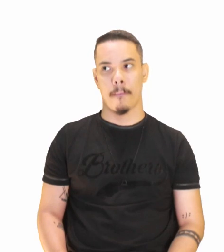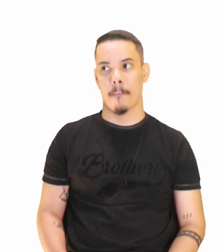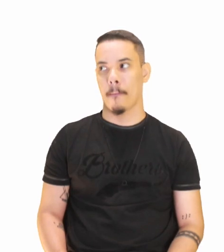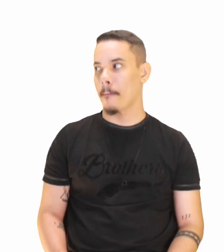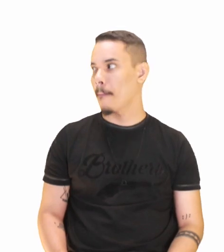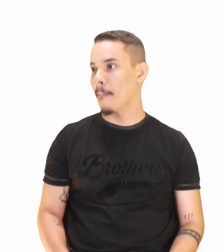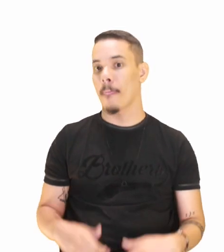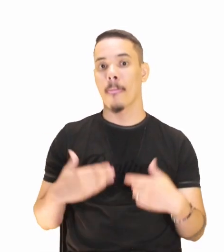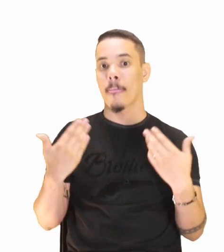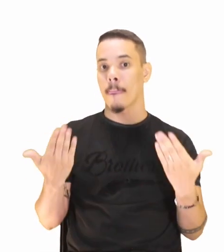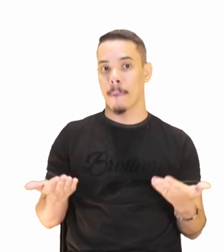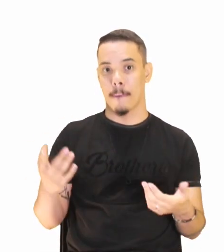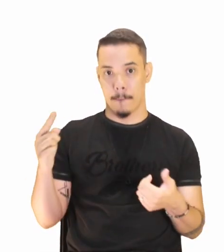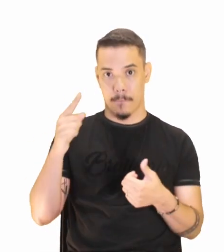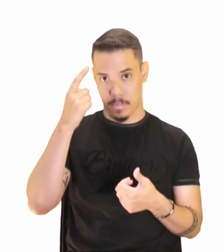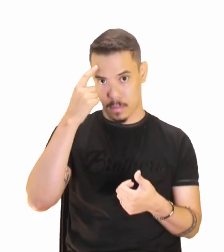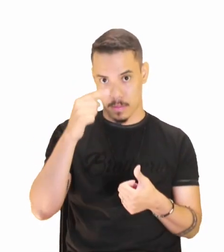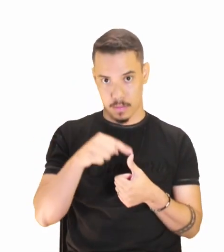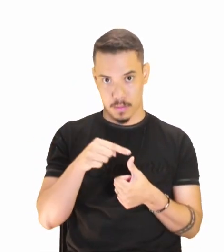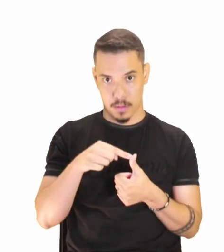predominantemente culta e direta?